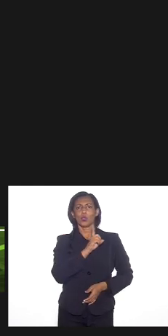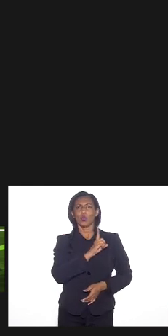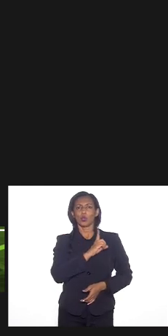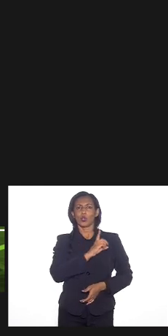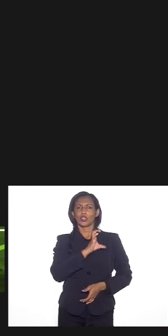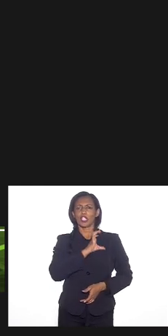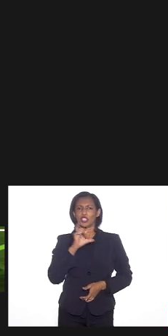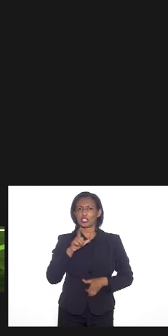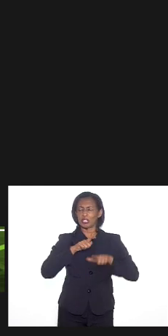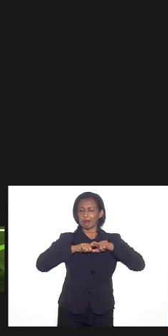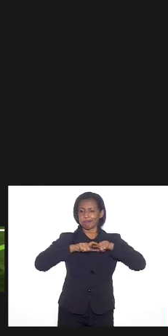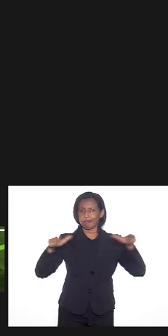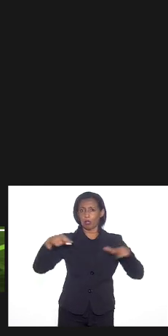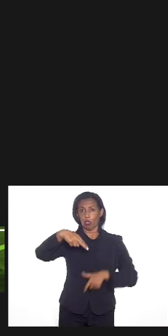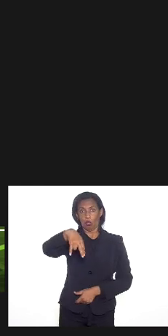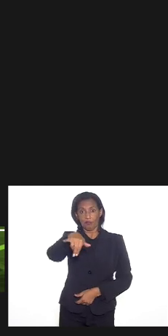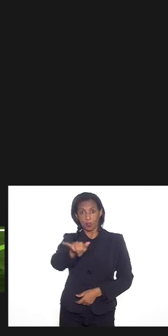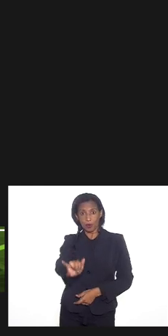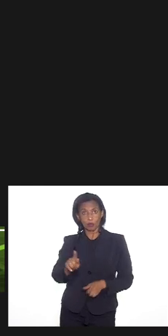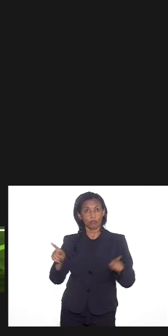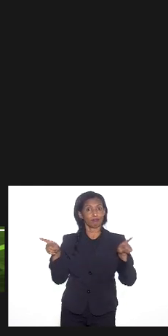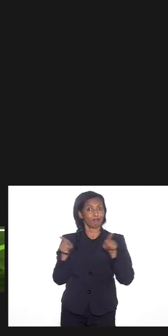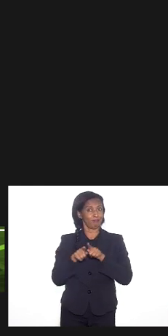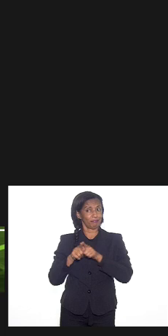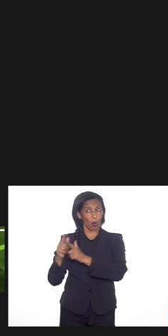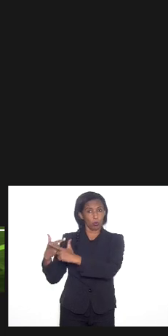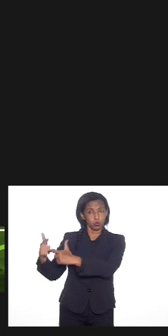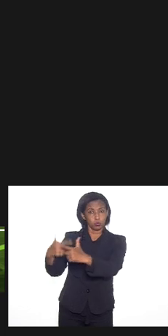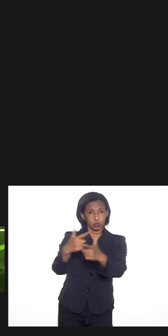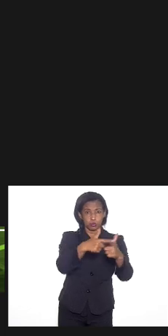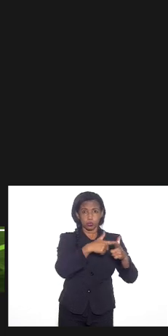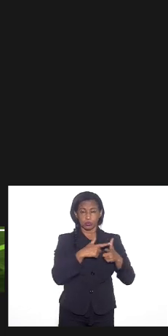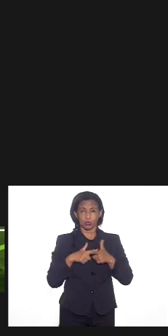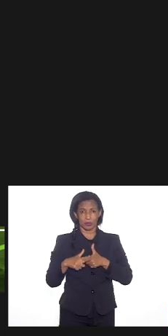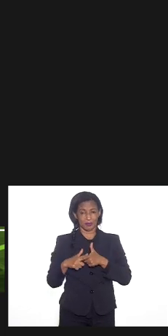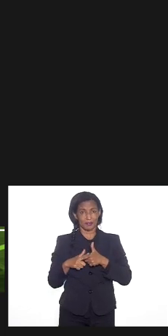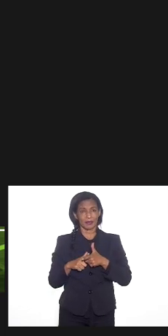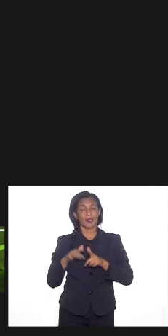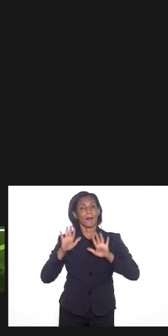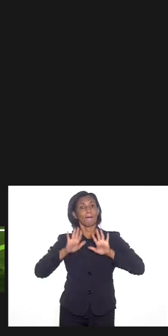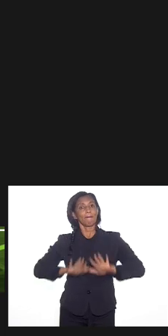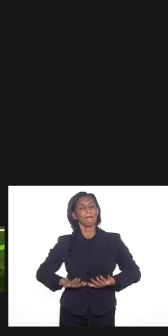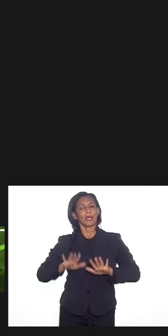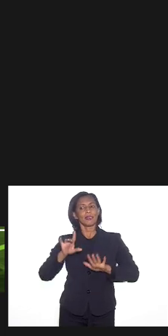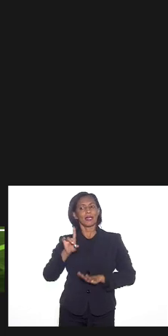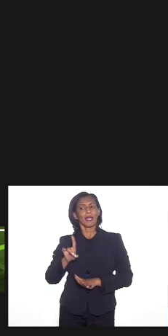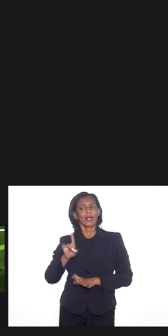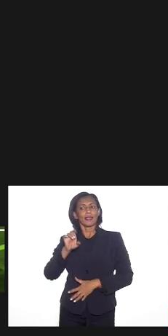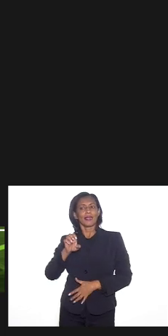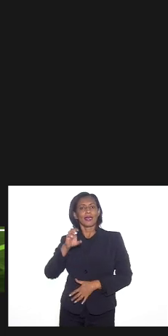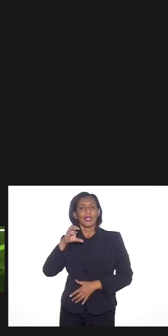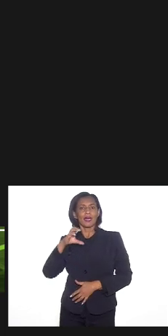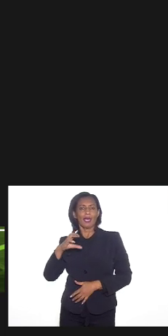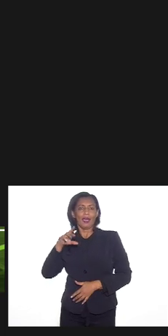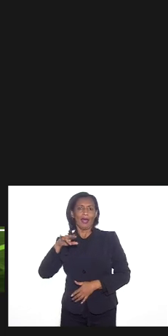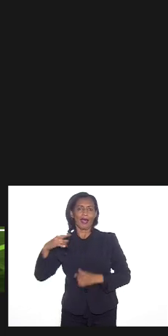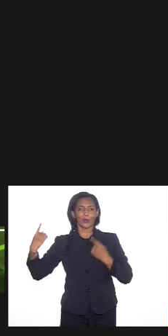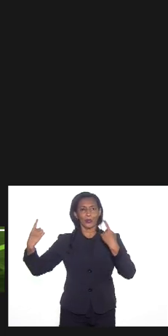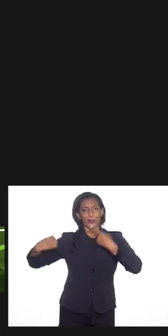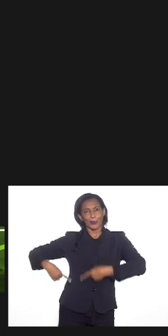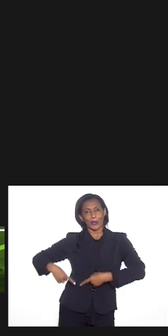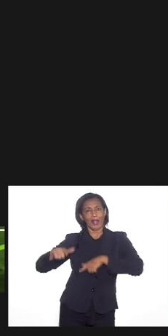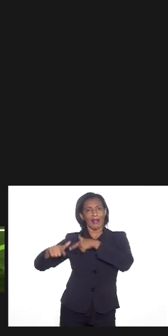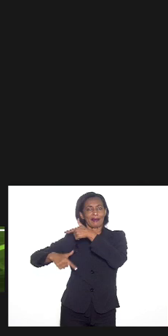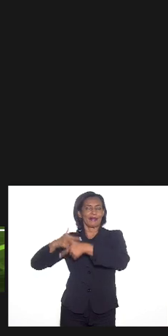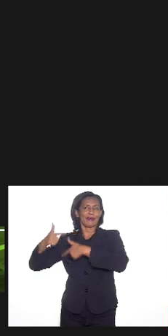grande foco pra esse tipo de problema mas a Decrade tinha uma atribuição concorrente quer dizer ela